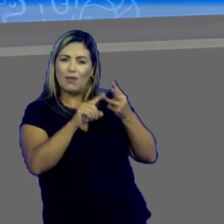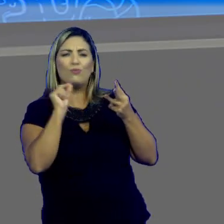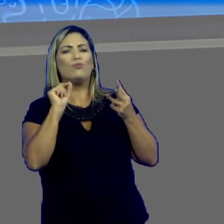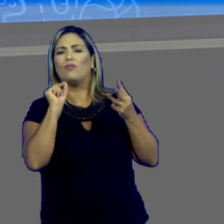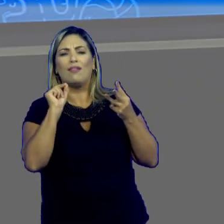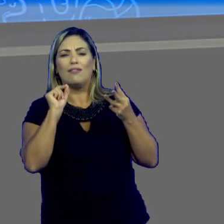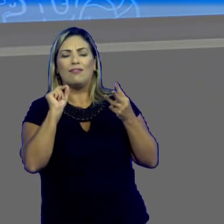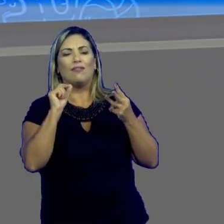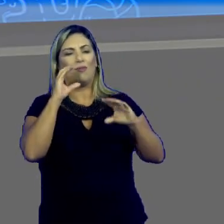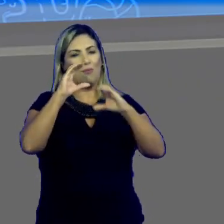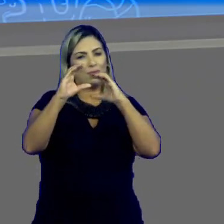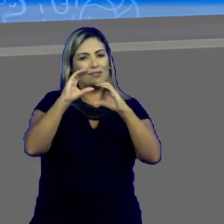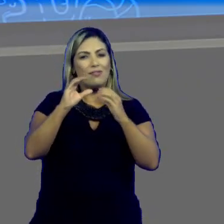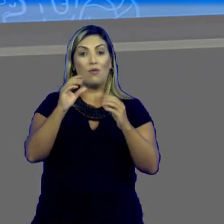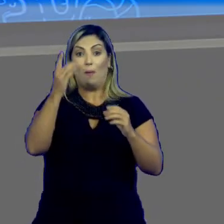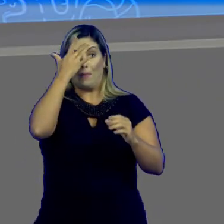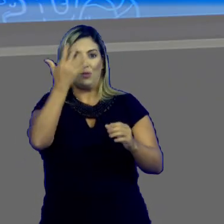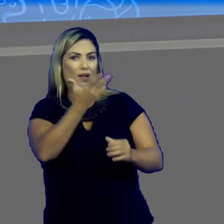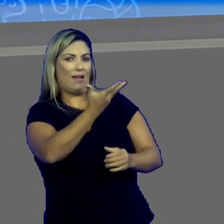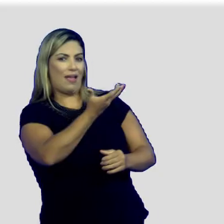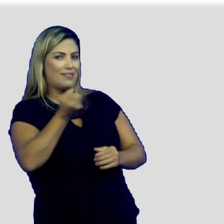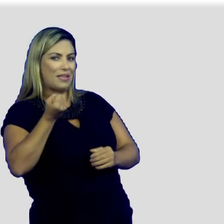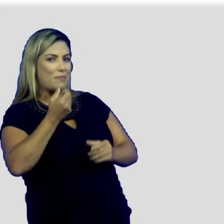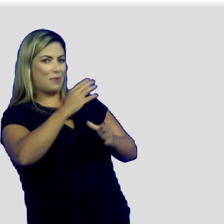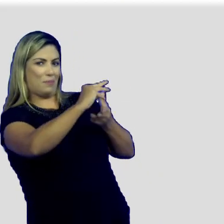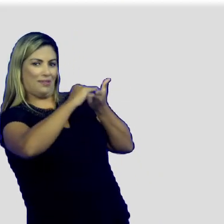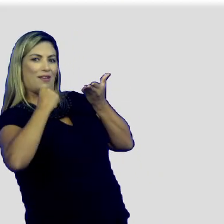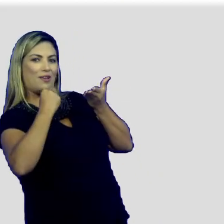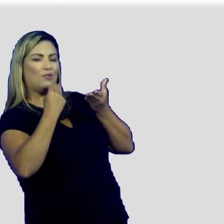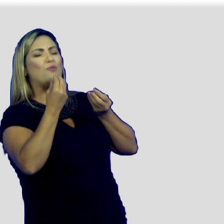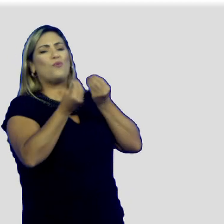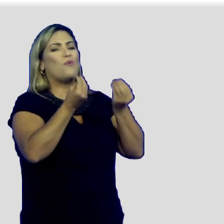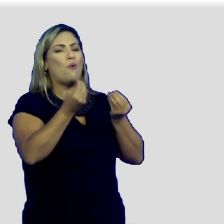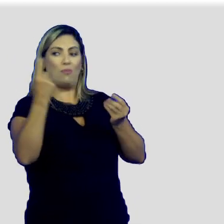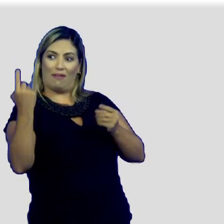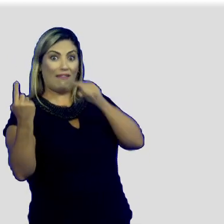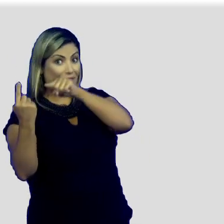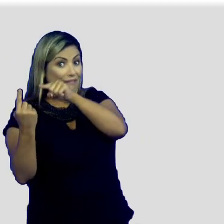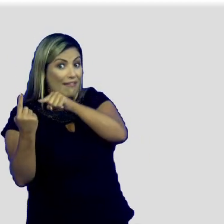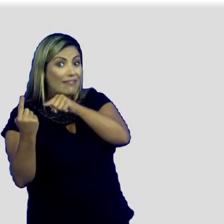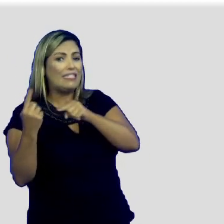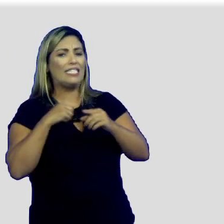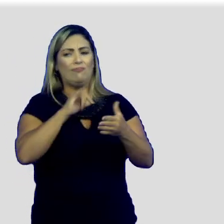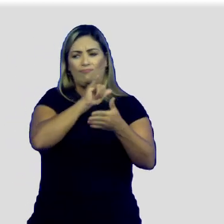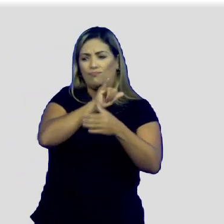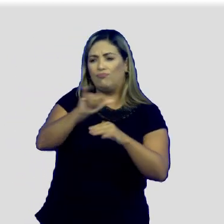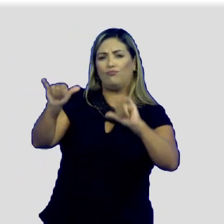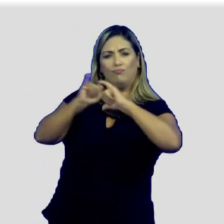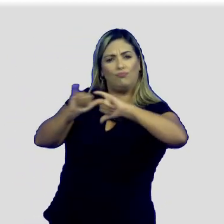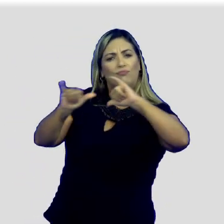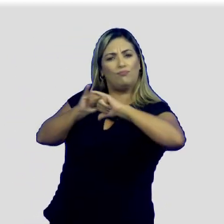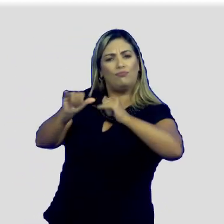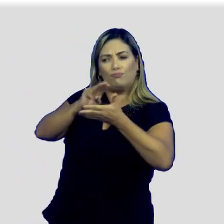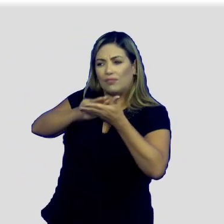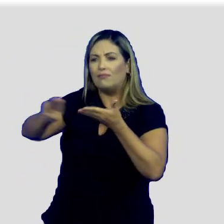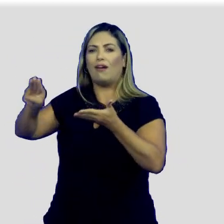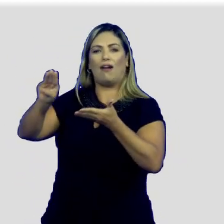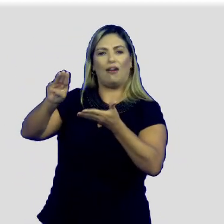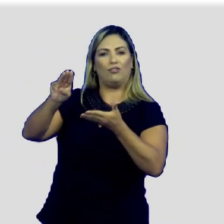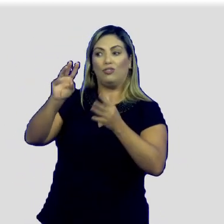elemento da comunicação é o receptor, é aquele a quem a mensagem é dirigida, é